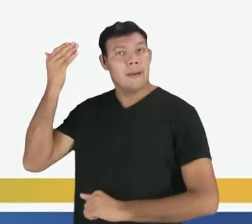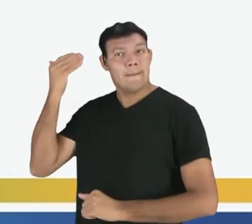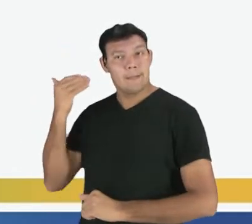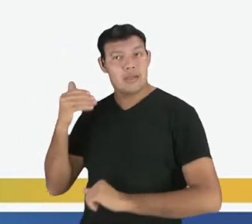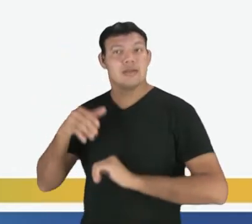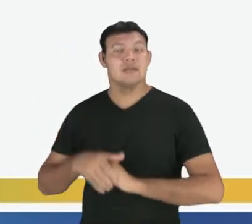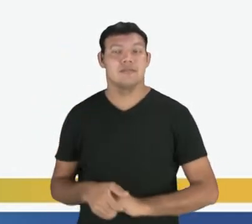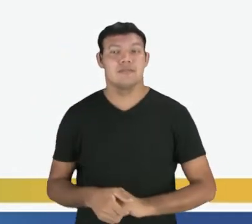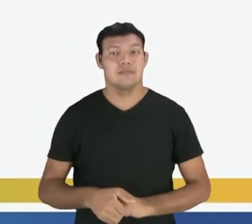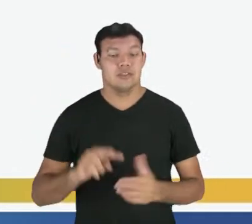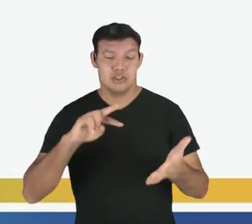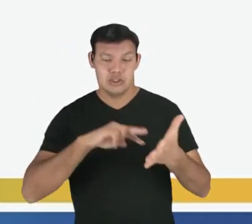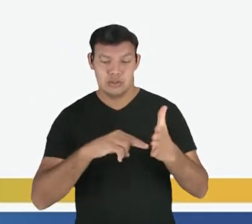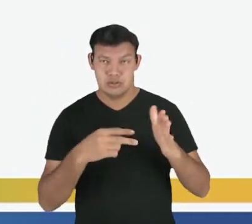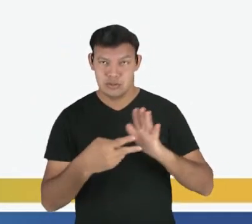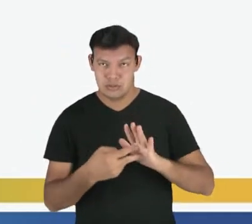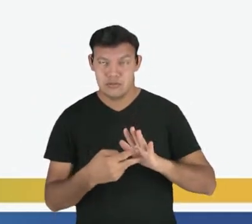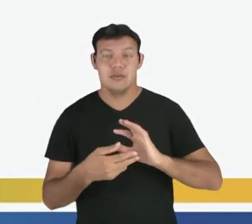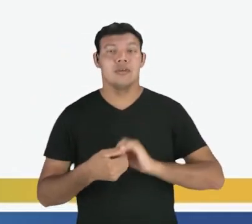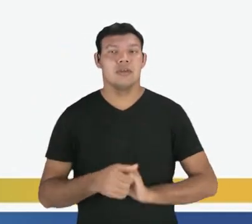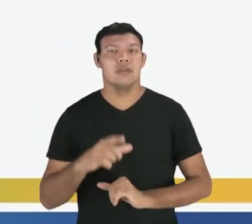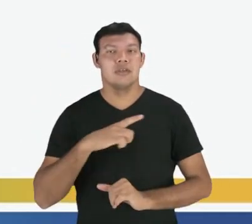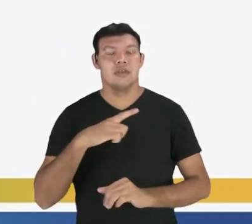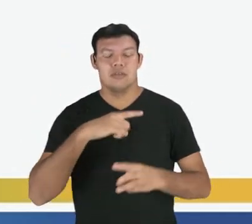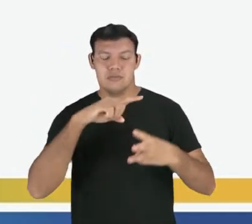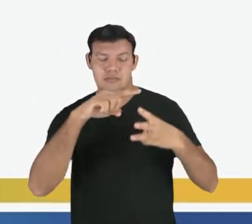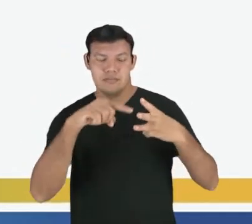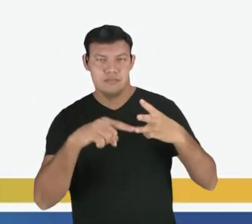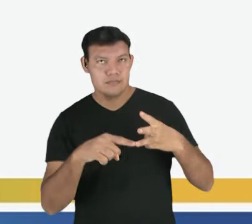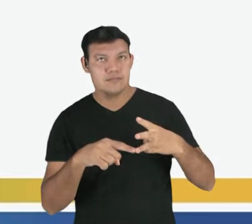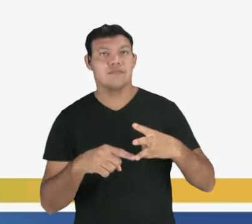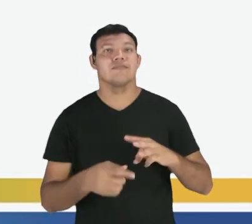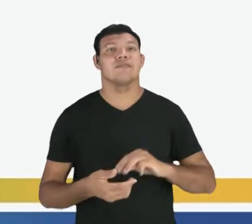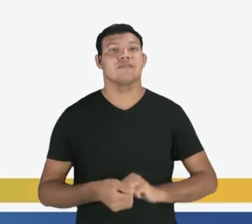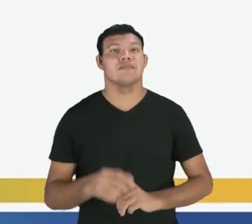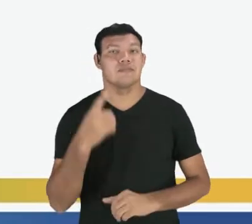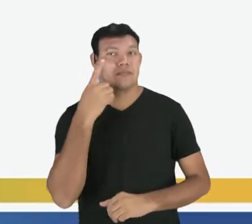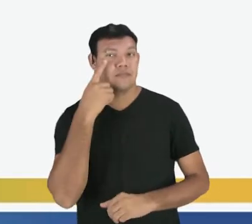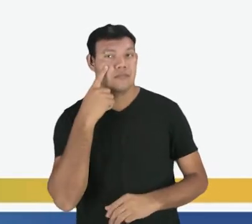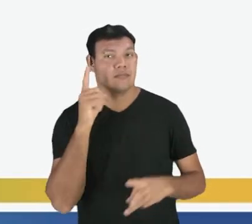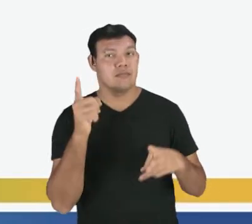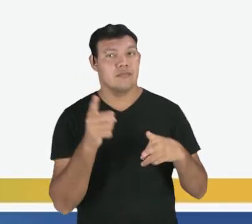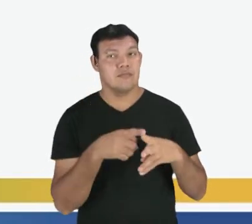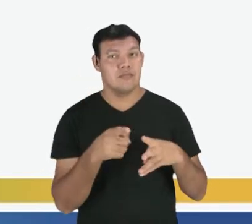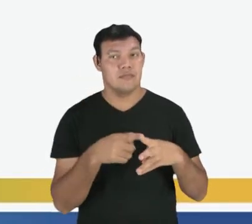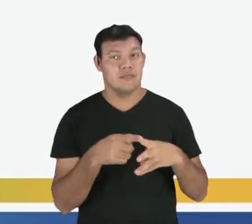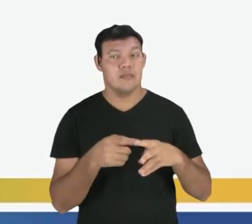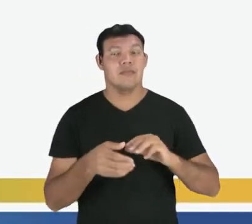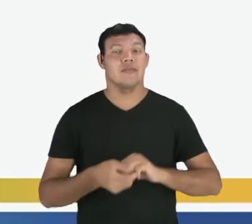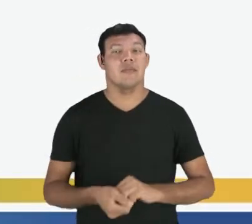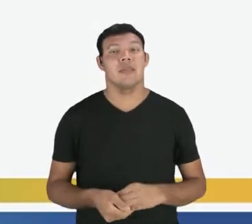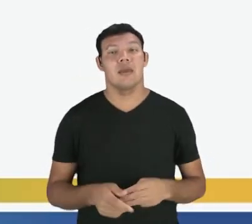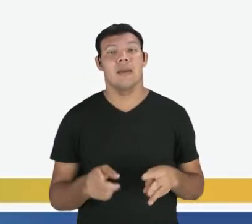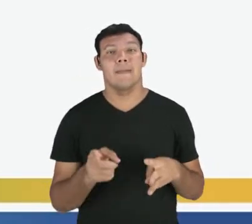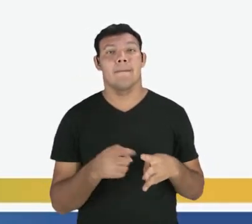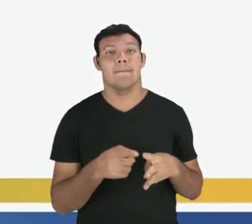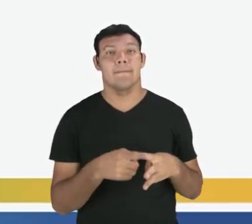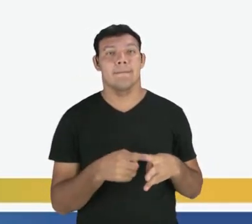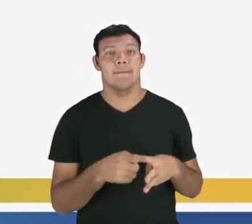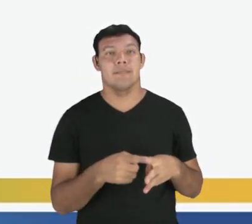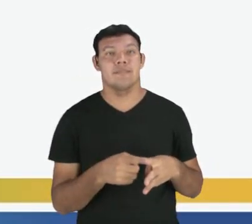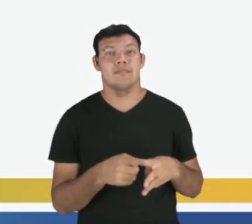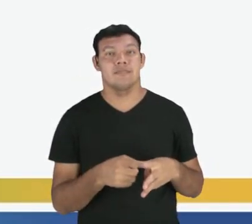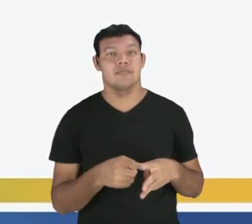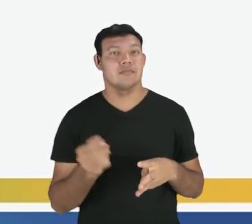significa passado. Temos três tipos de pretérito. Vamos ao primeiro. Olhem só, aparece aí na terceira linha de